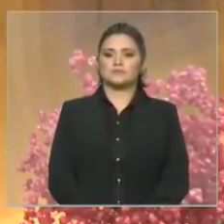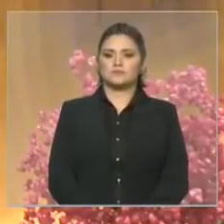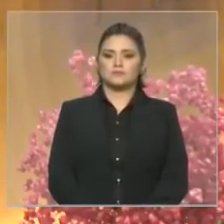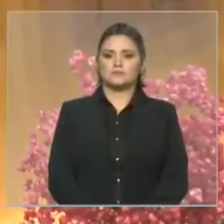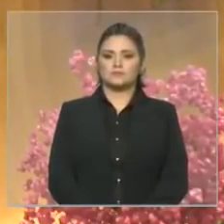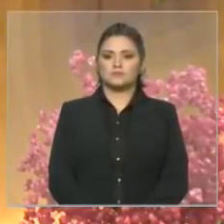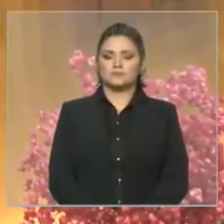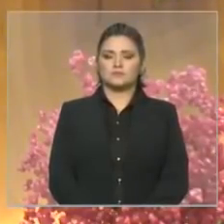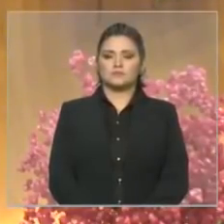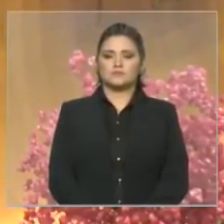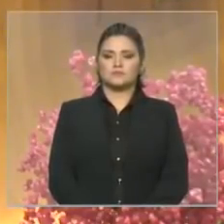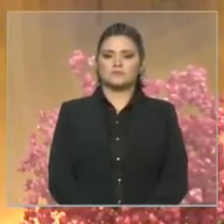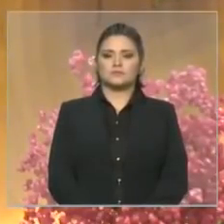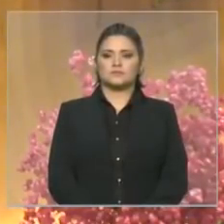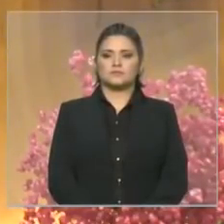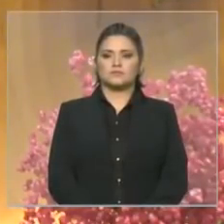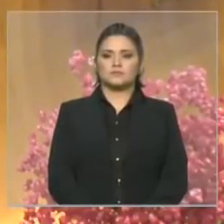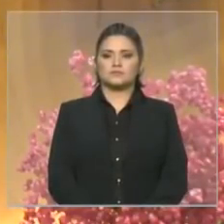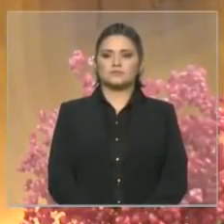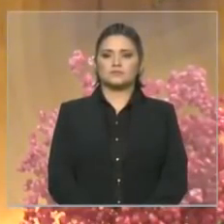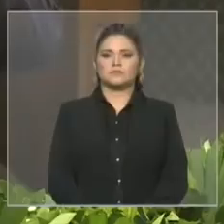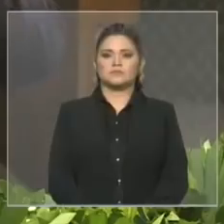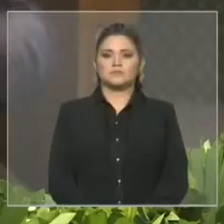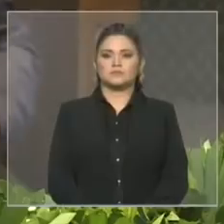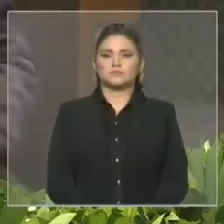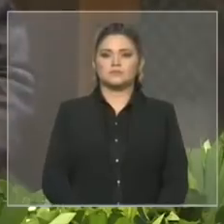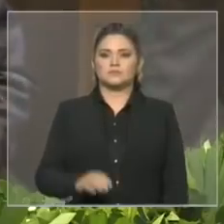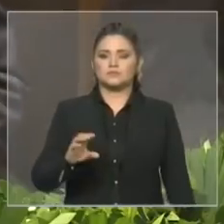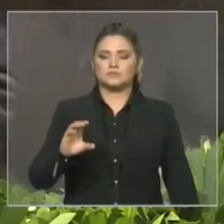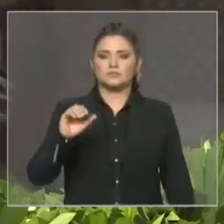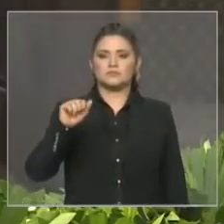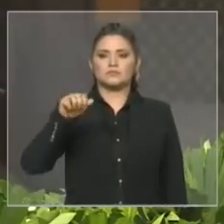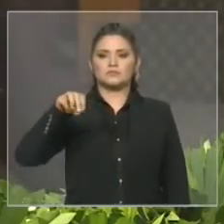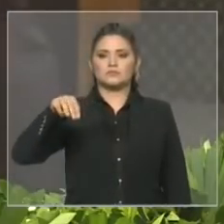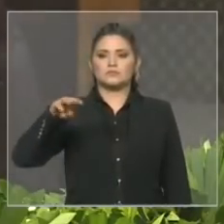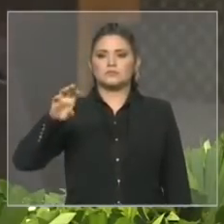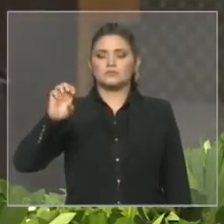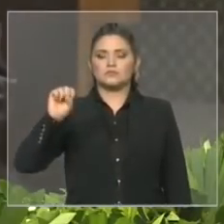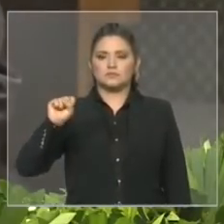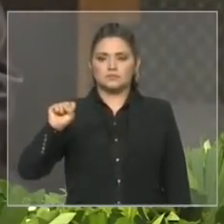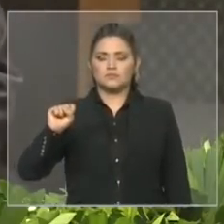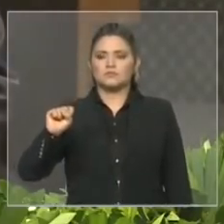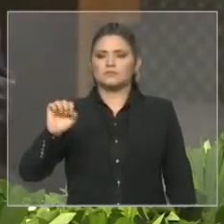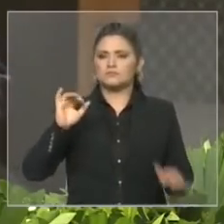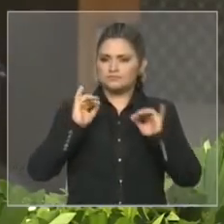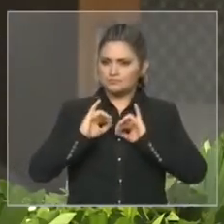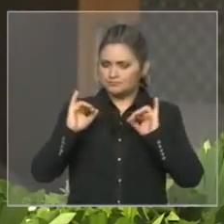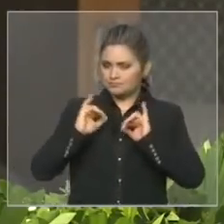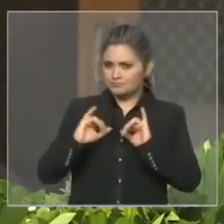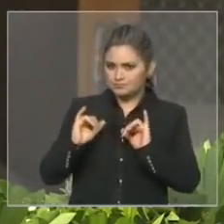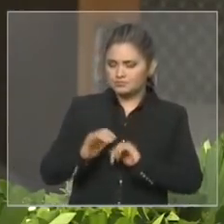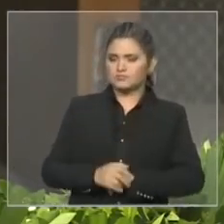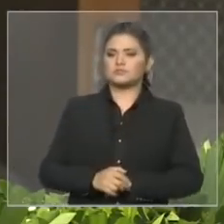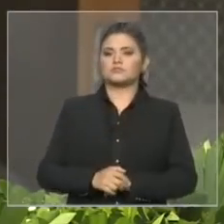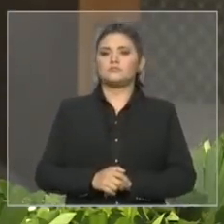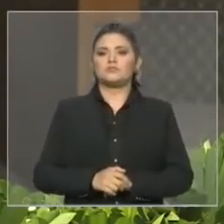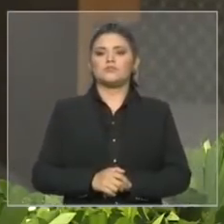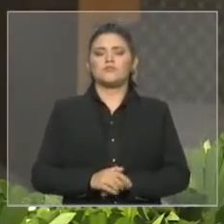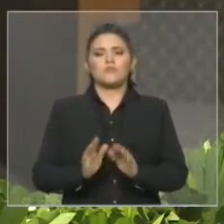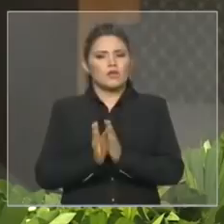Diz Camões, quando trata, nos Lusíadas, das grandes navegações,